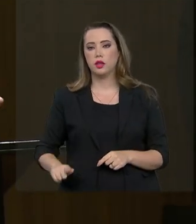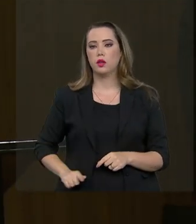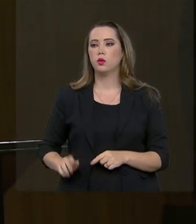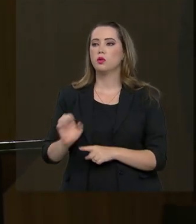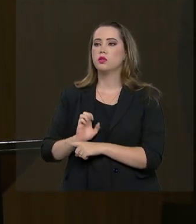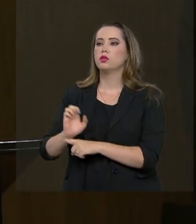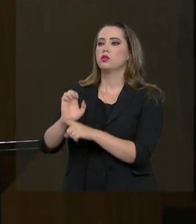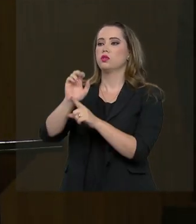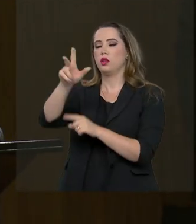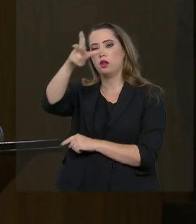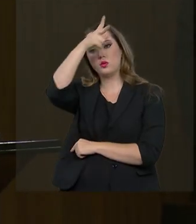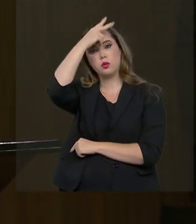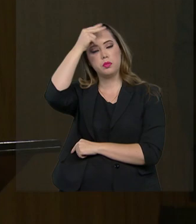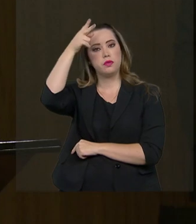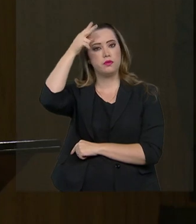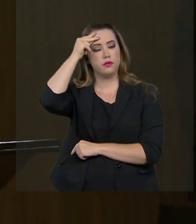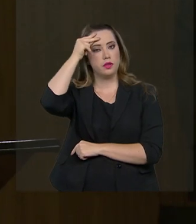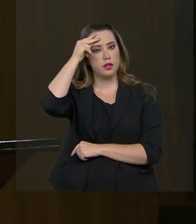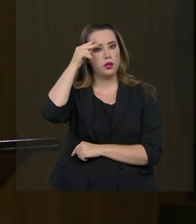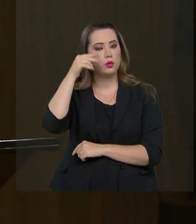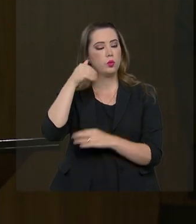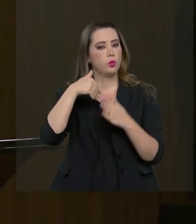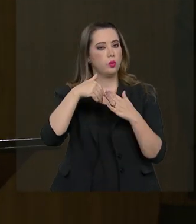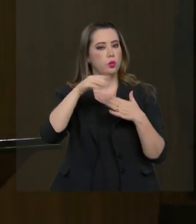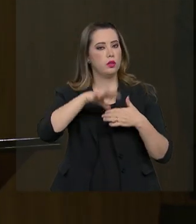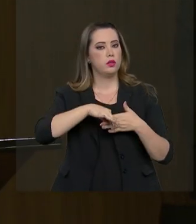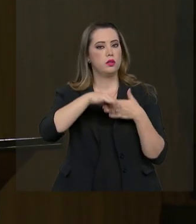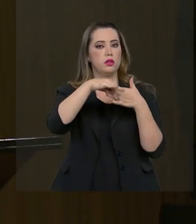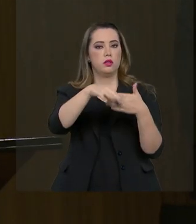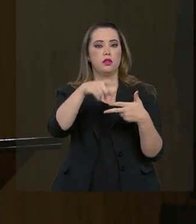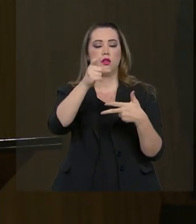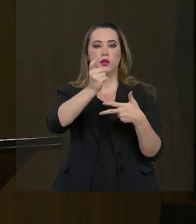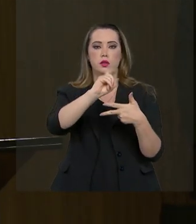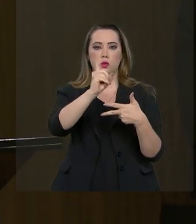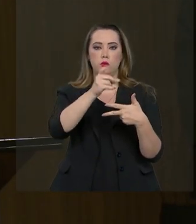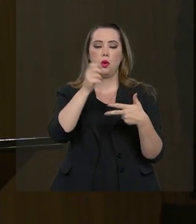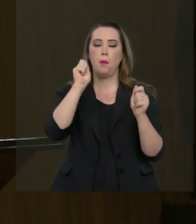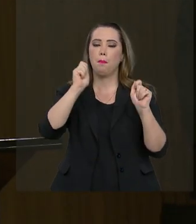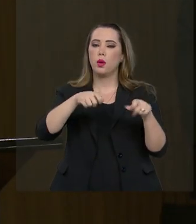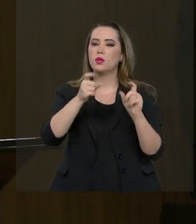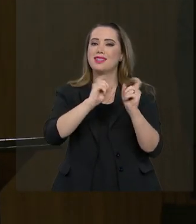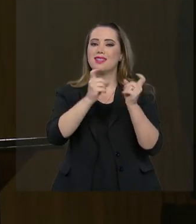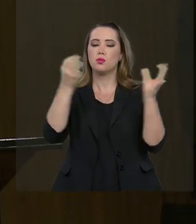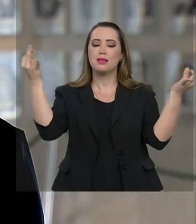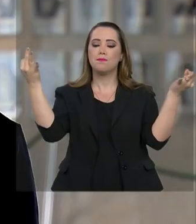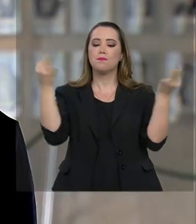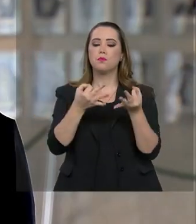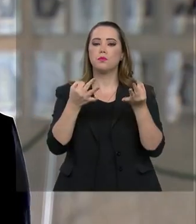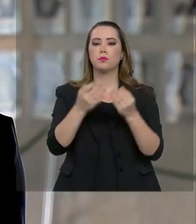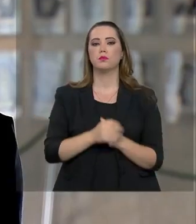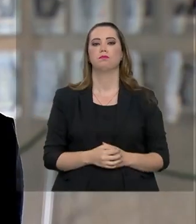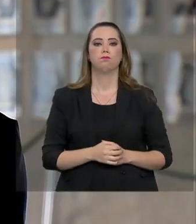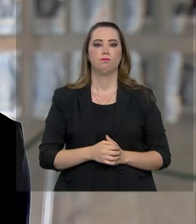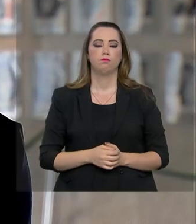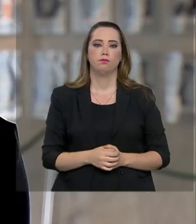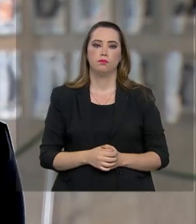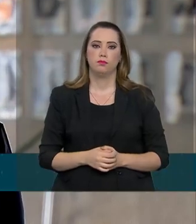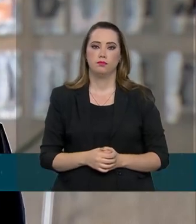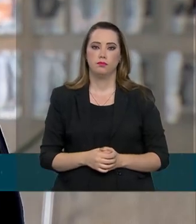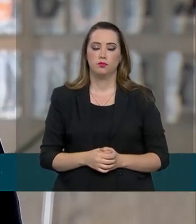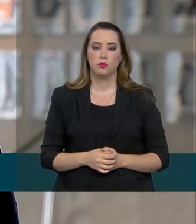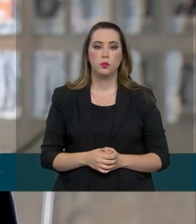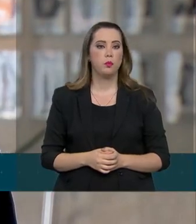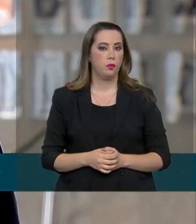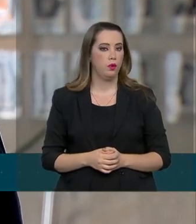os prefeitos, os chefes do Poder Executivo, possam fazer a melhor gestão possível. No discurso que fez, o